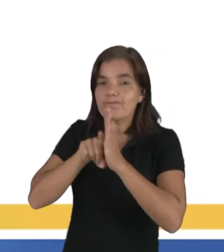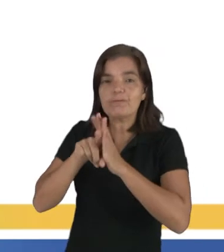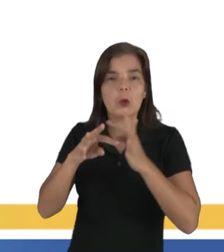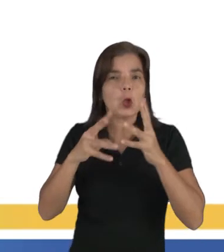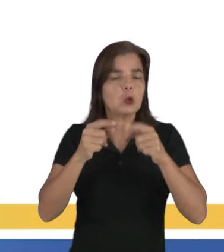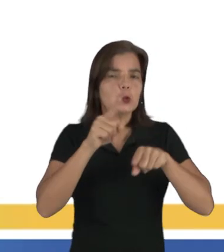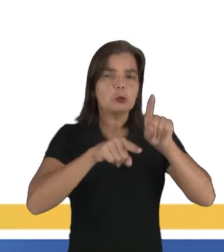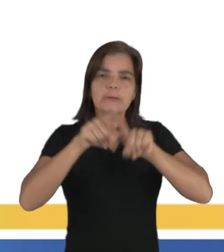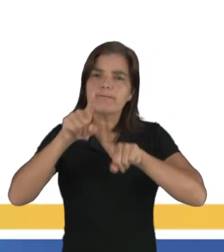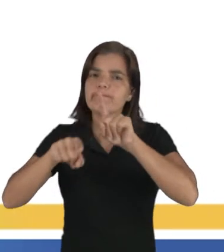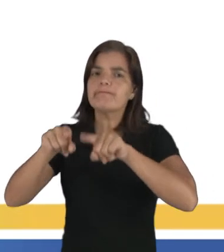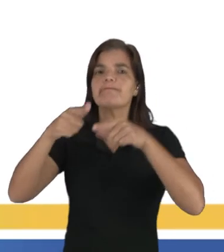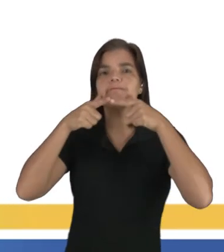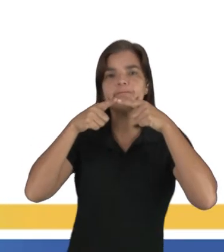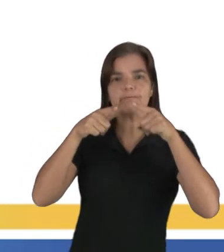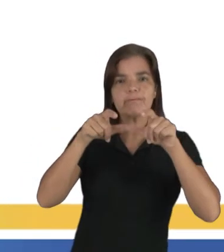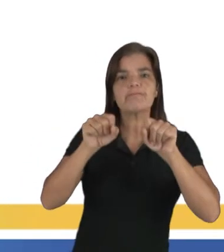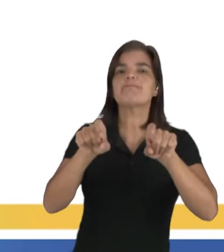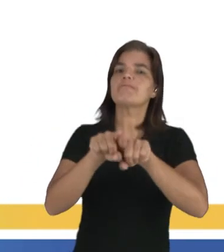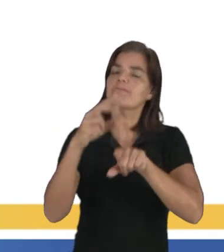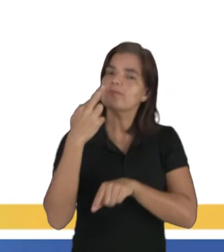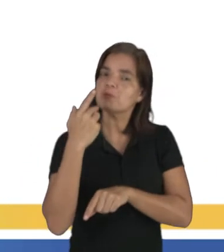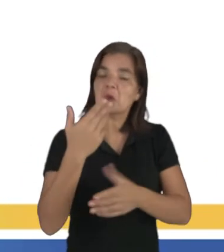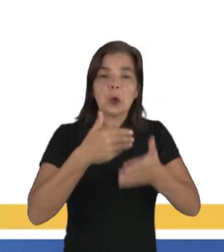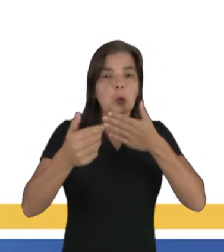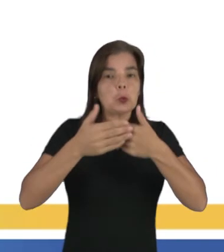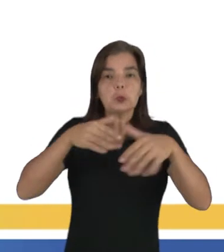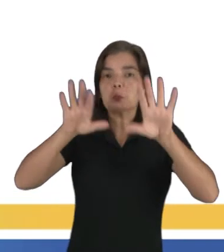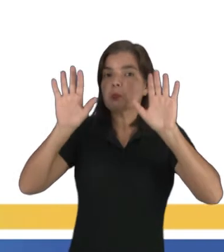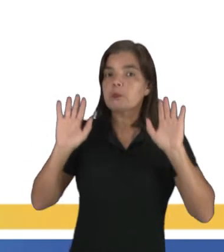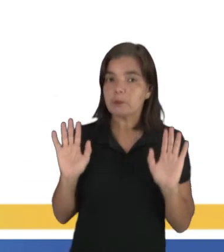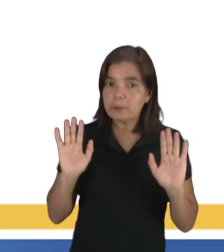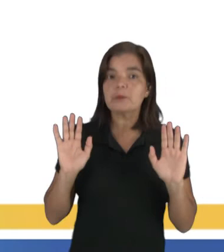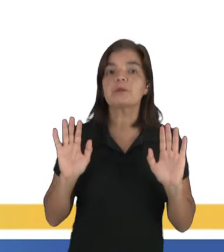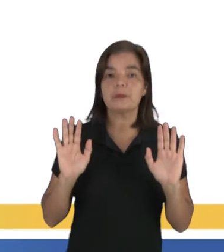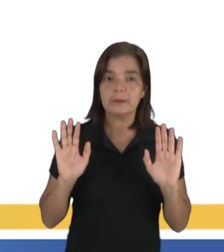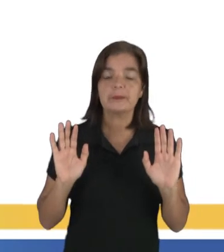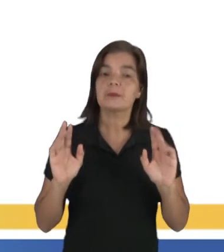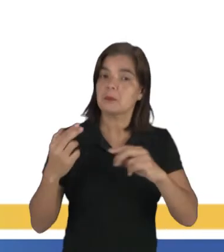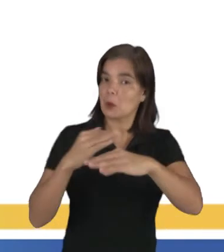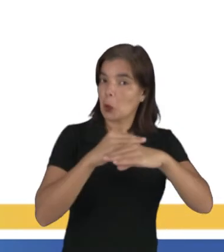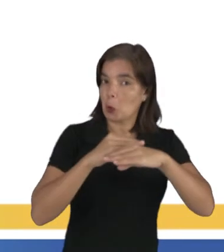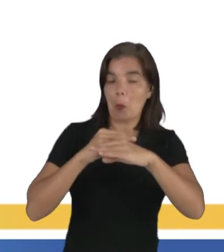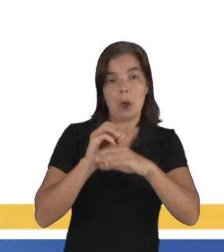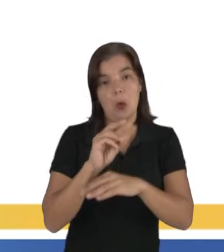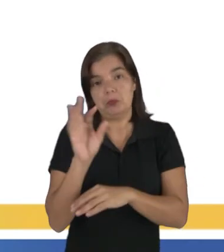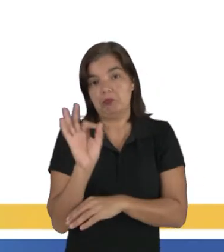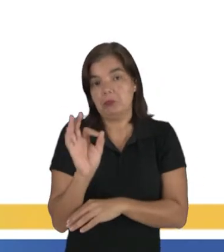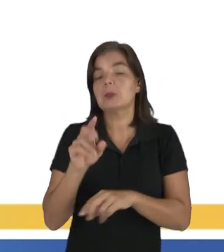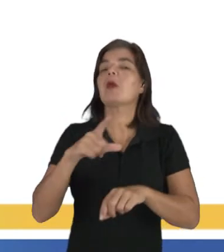as variantes de uma língua, qualquer que sejam consideradas, igualmente ou não,